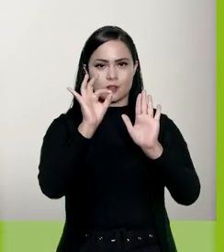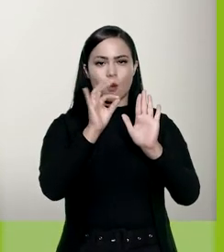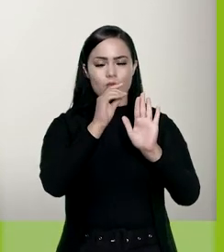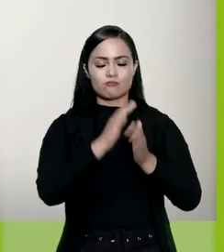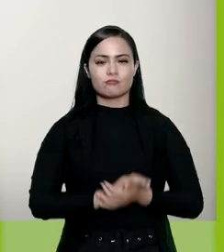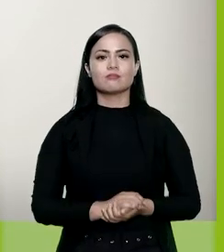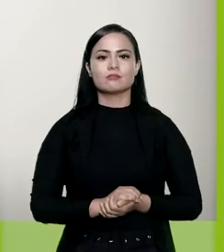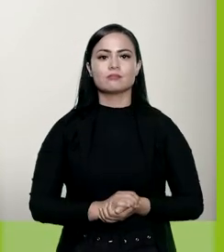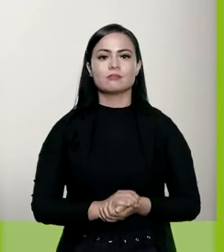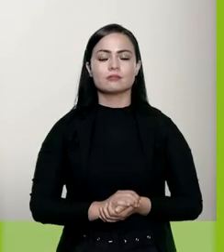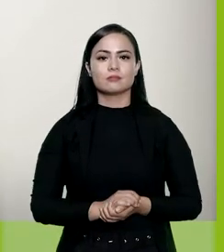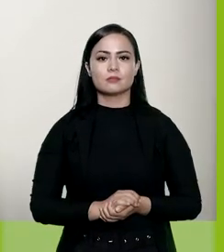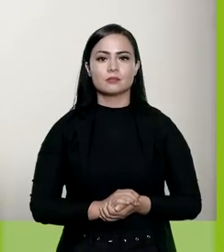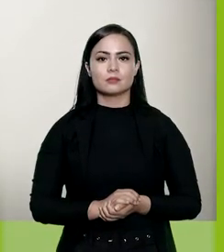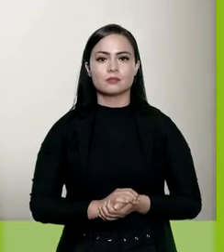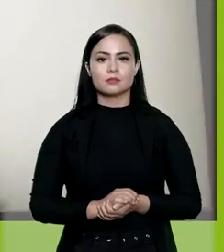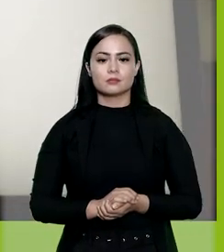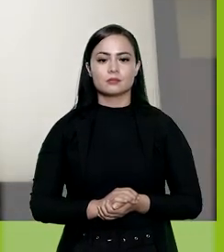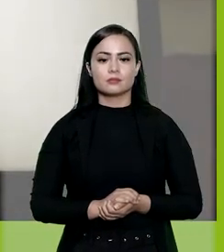nesta opção.